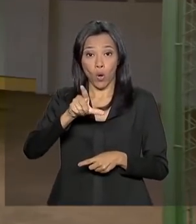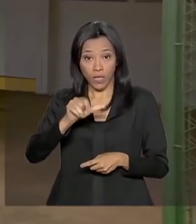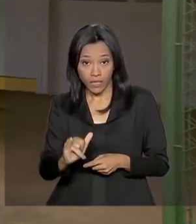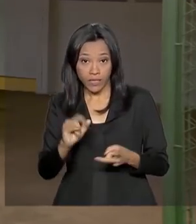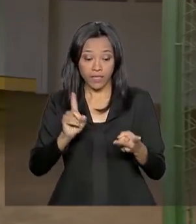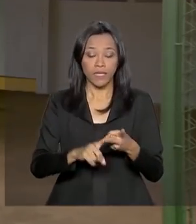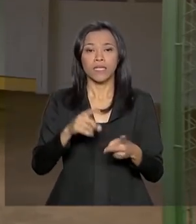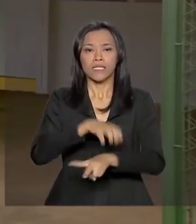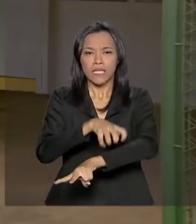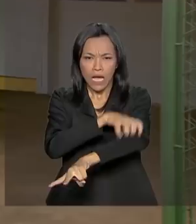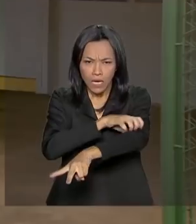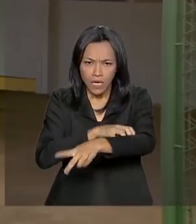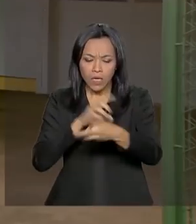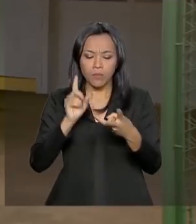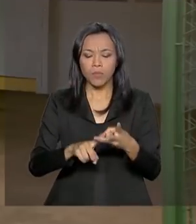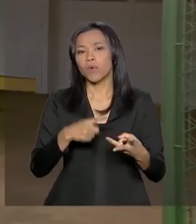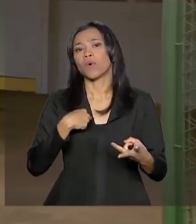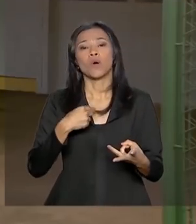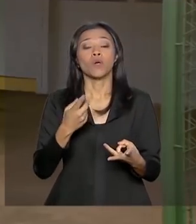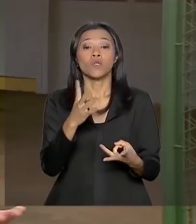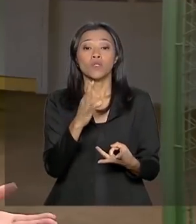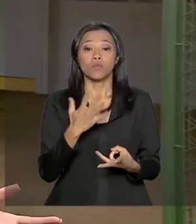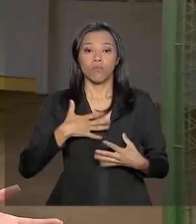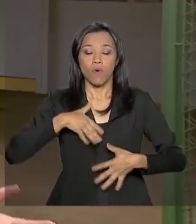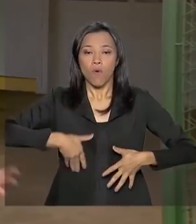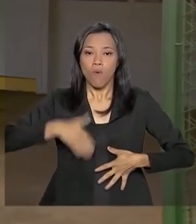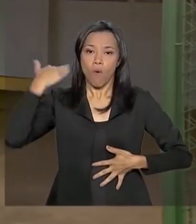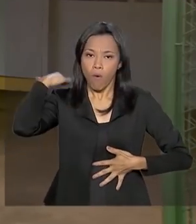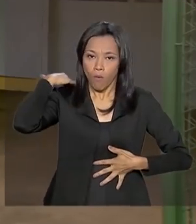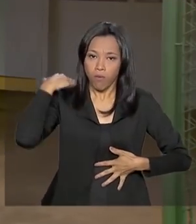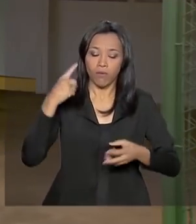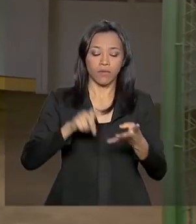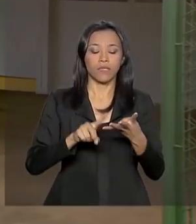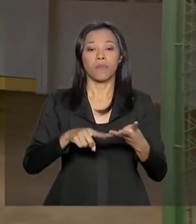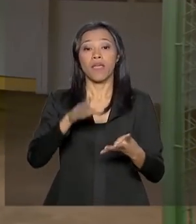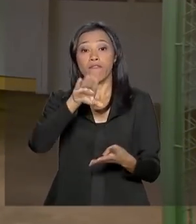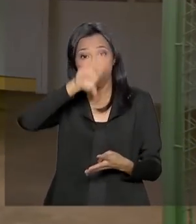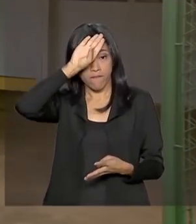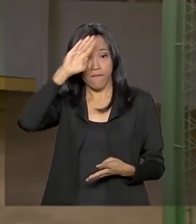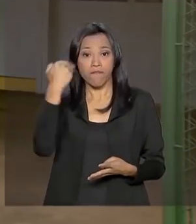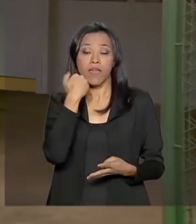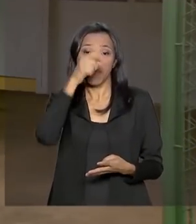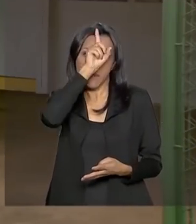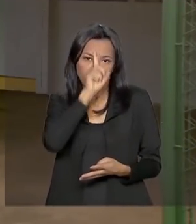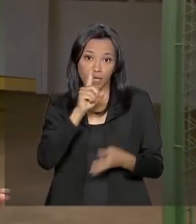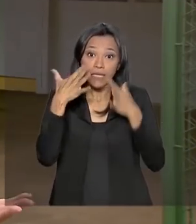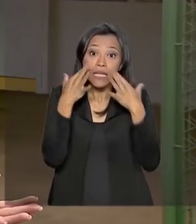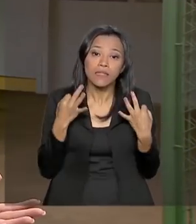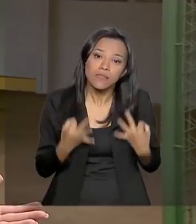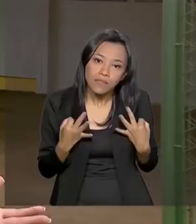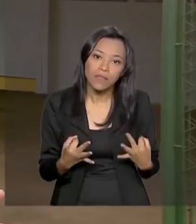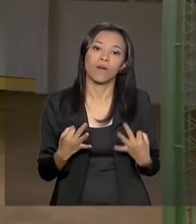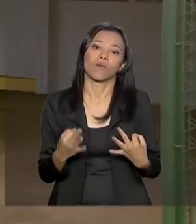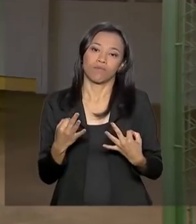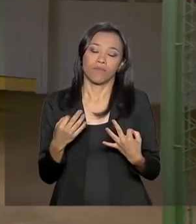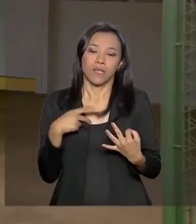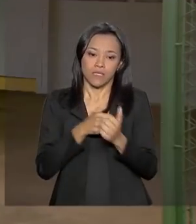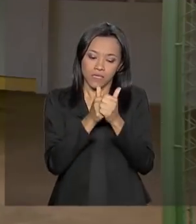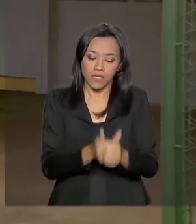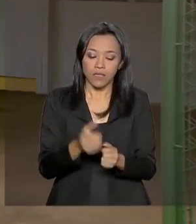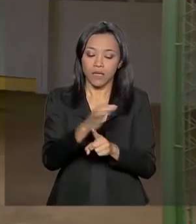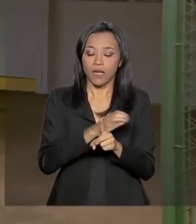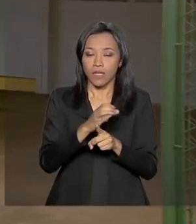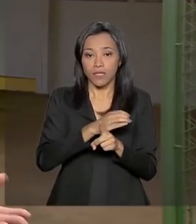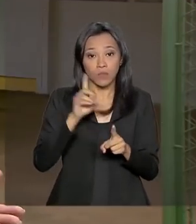sarampo, a tuberculose e a febre amarela. Quem recebe o Bolsa Família precisa ter ainda mais atenção. Estar com a carteira de vacinação